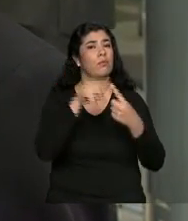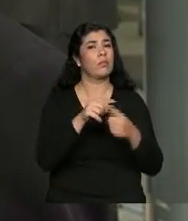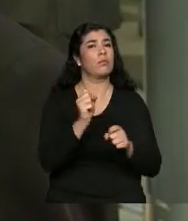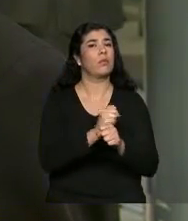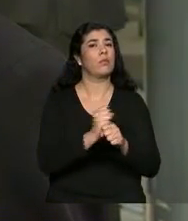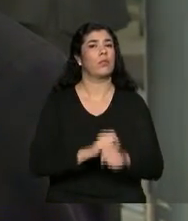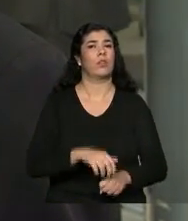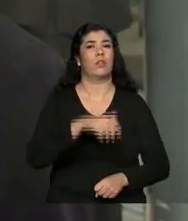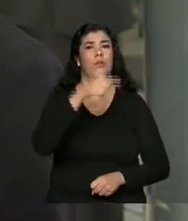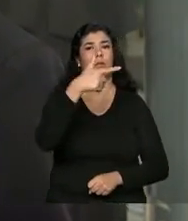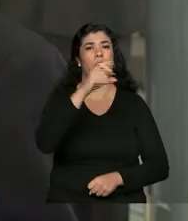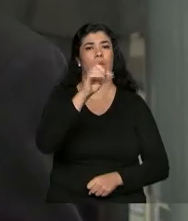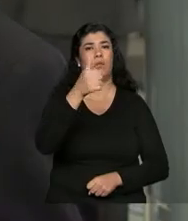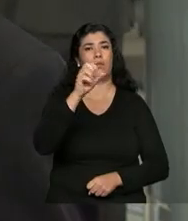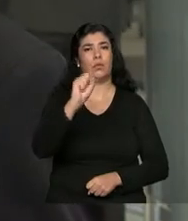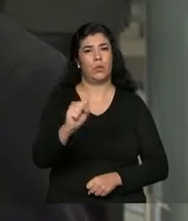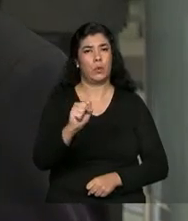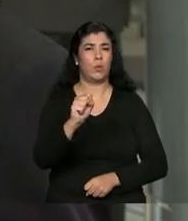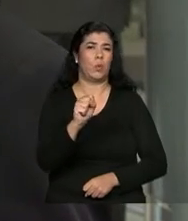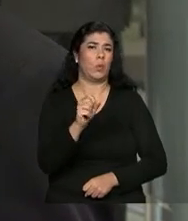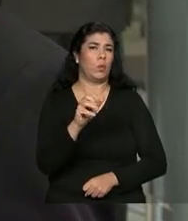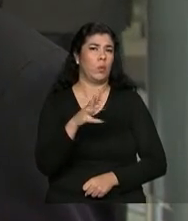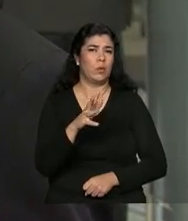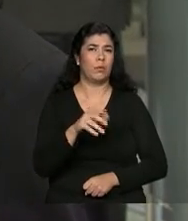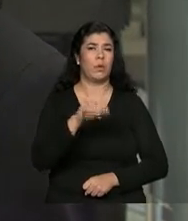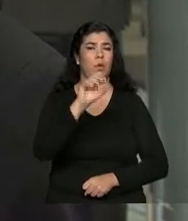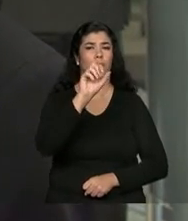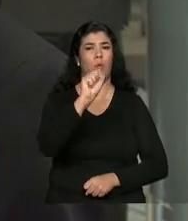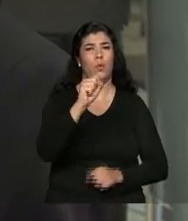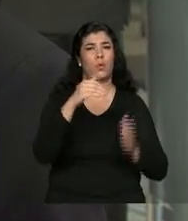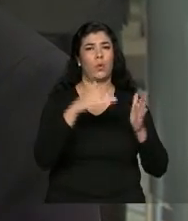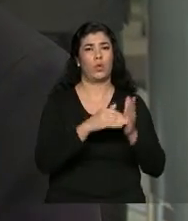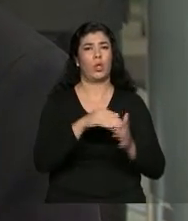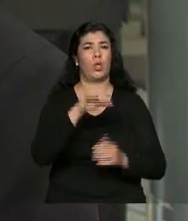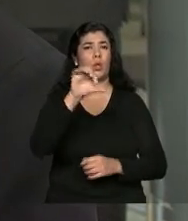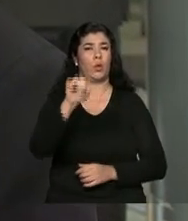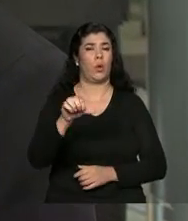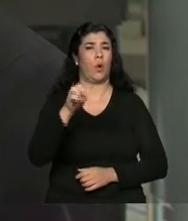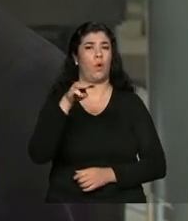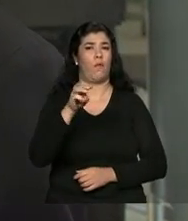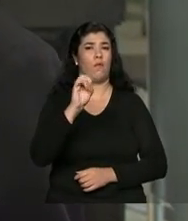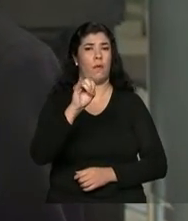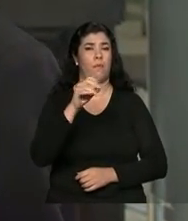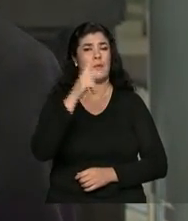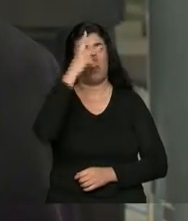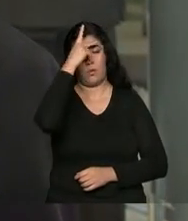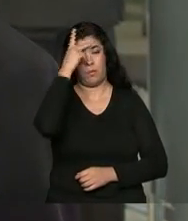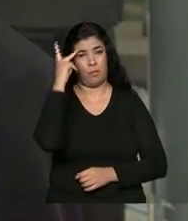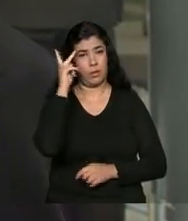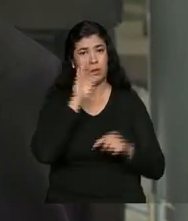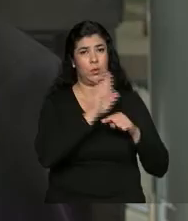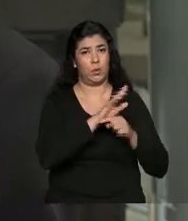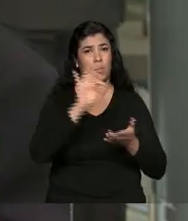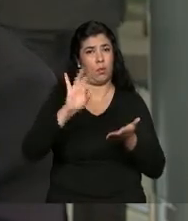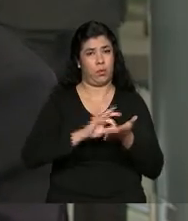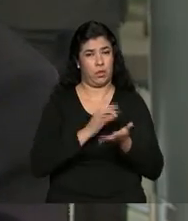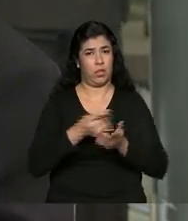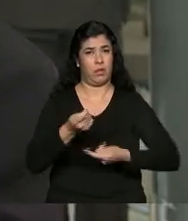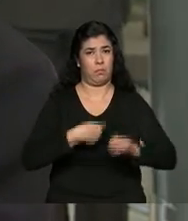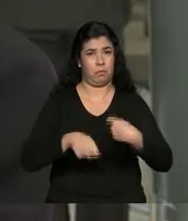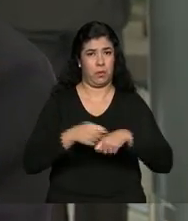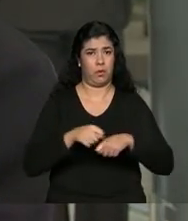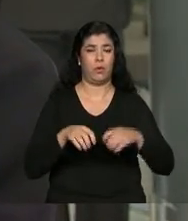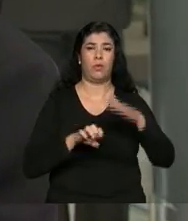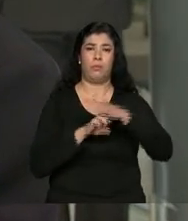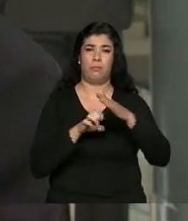2018 com algo em torno de 8 a 9 milhões de empreendedores individuais e esse programa